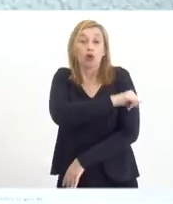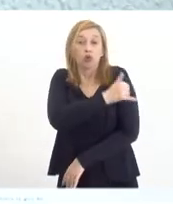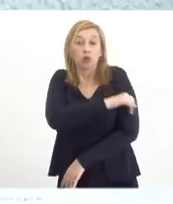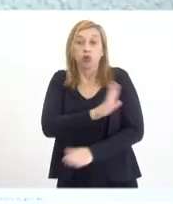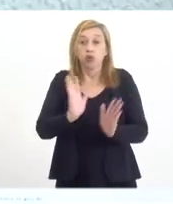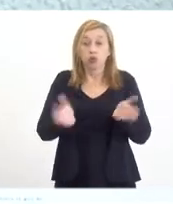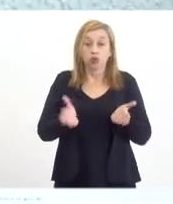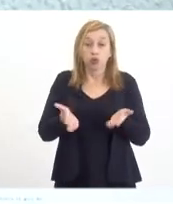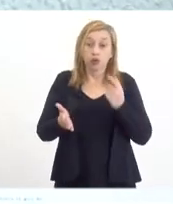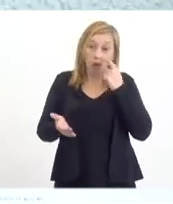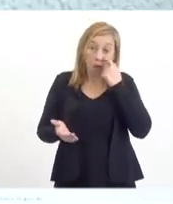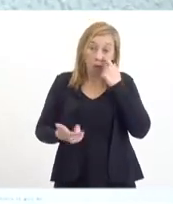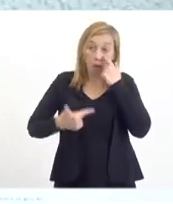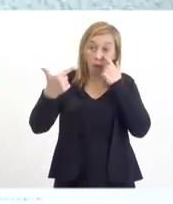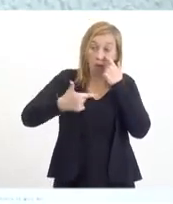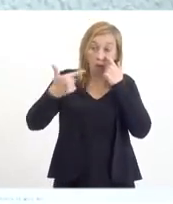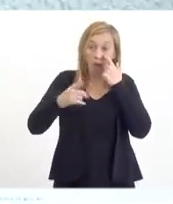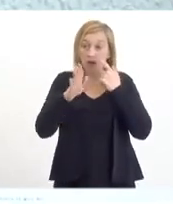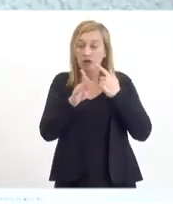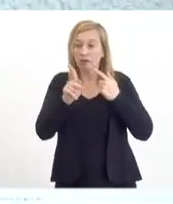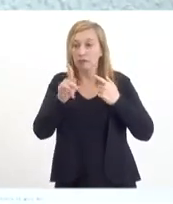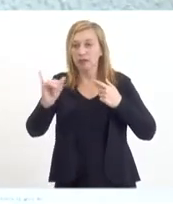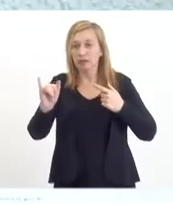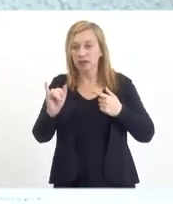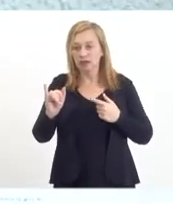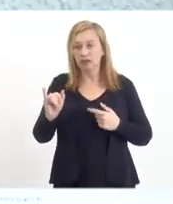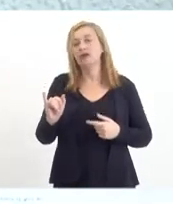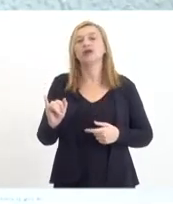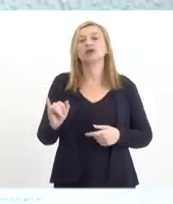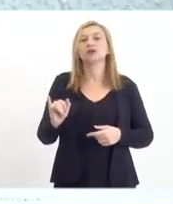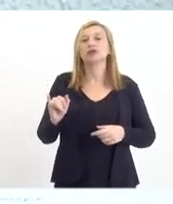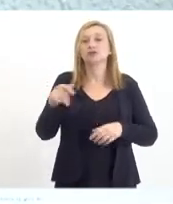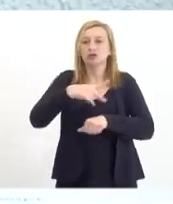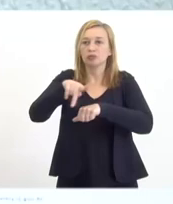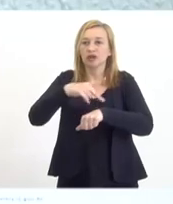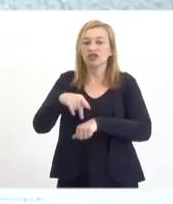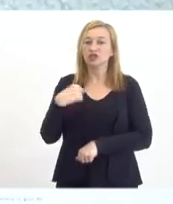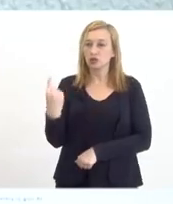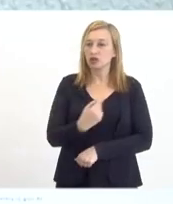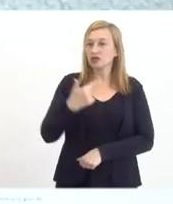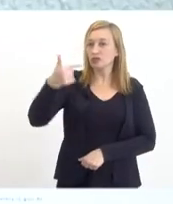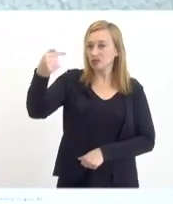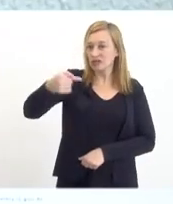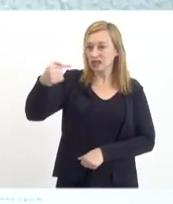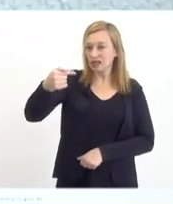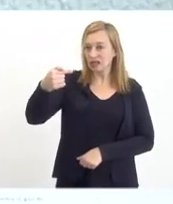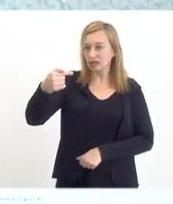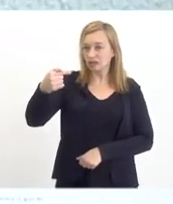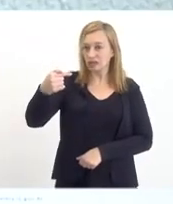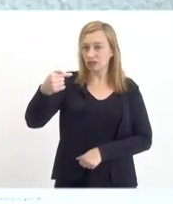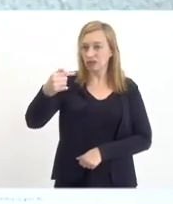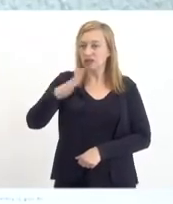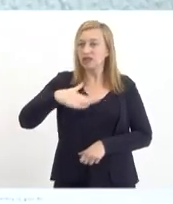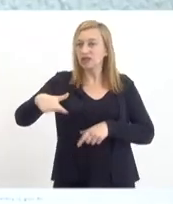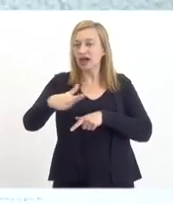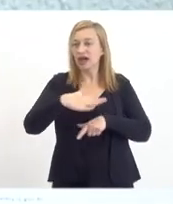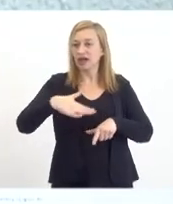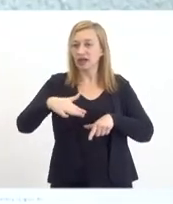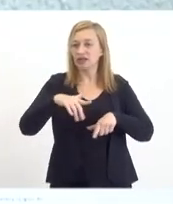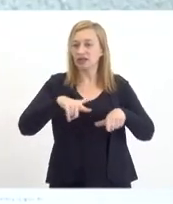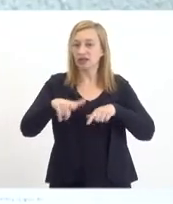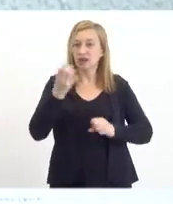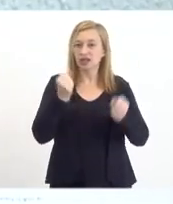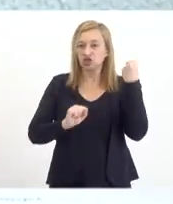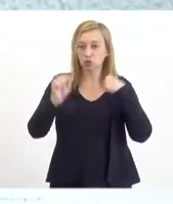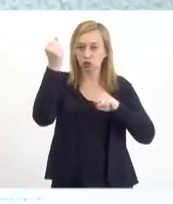apesar de ser o segundo PIB do país, nós somos o sétimo em empregos na área da indústria.